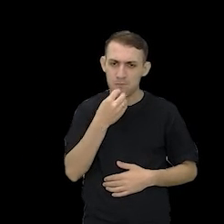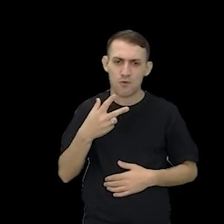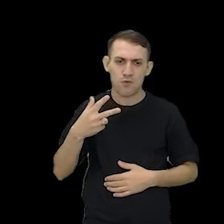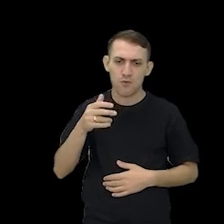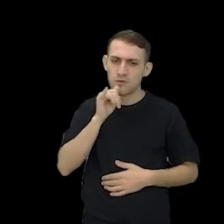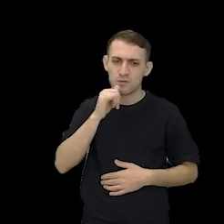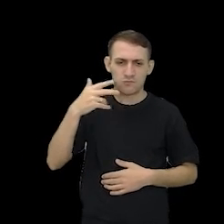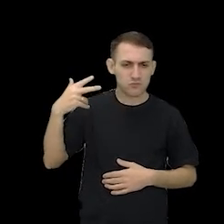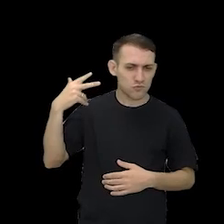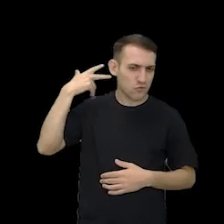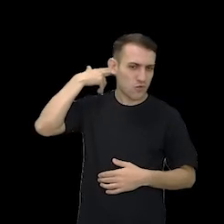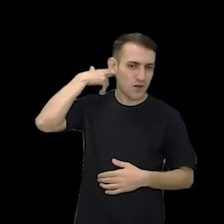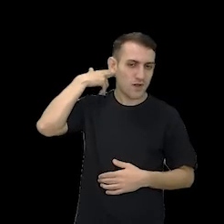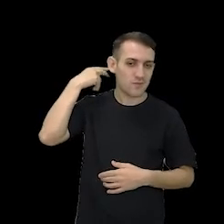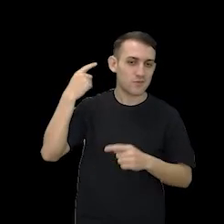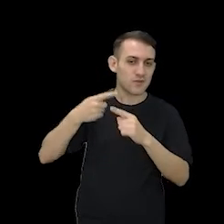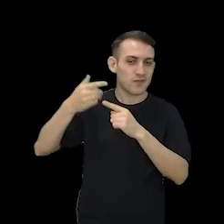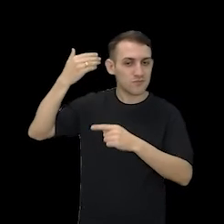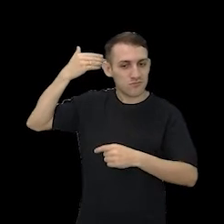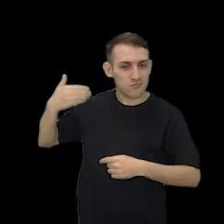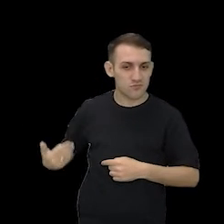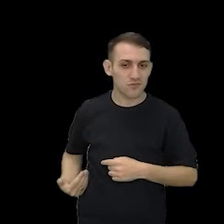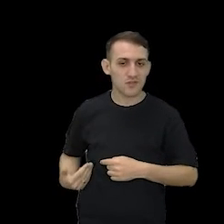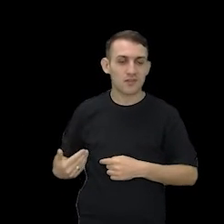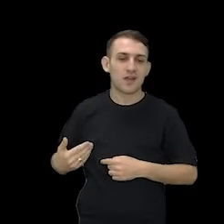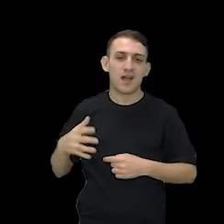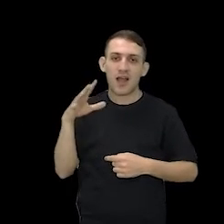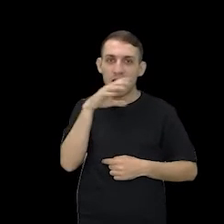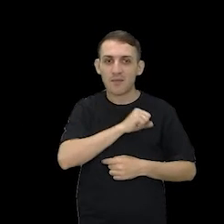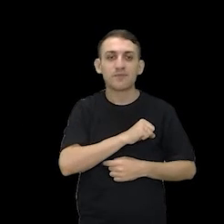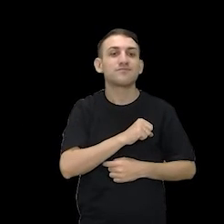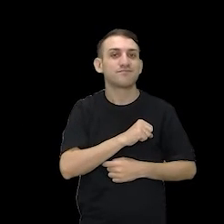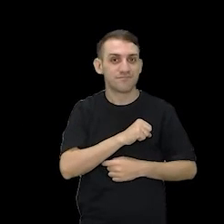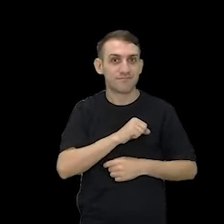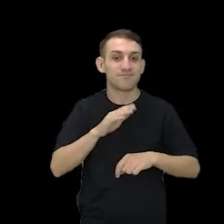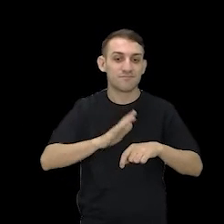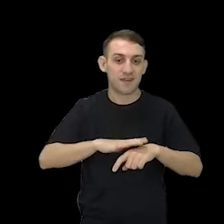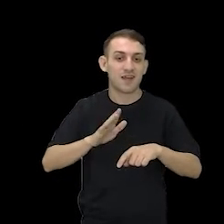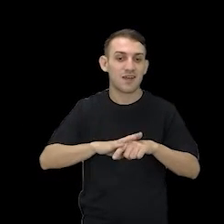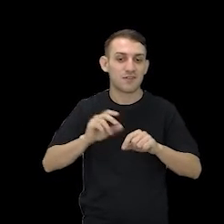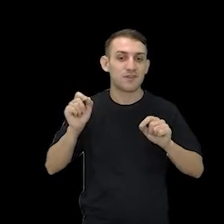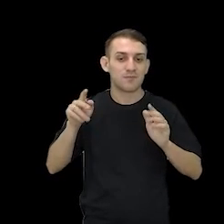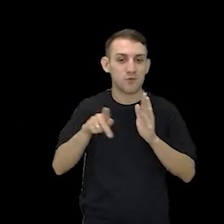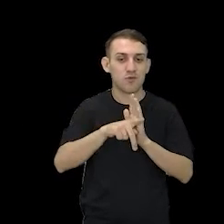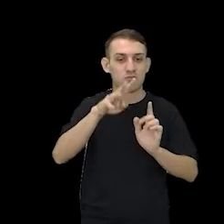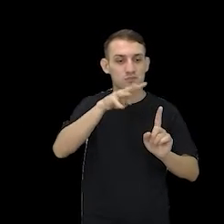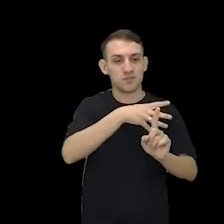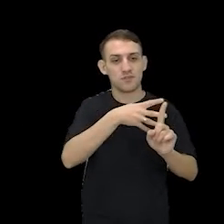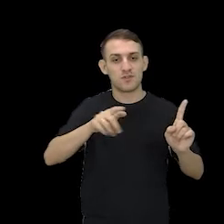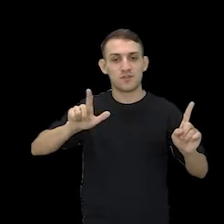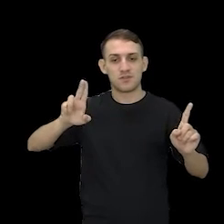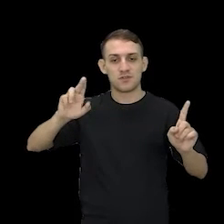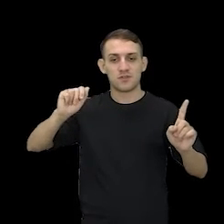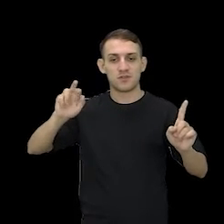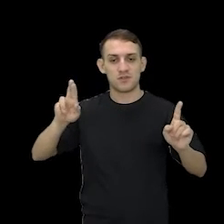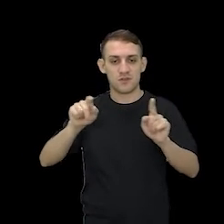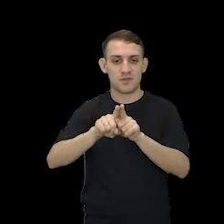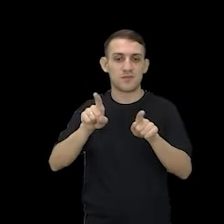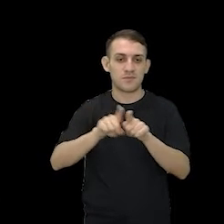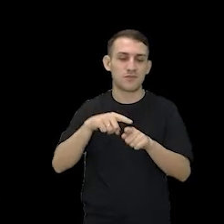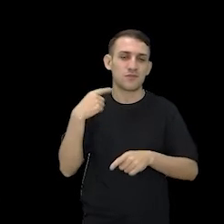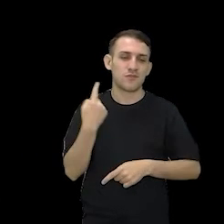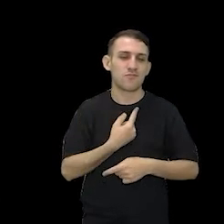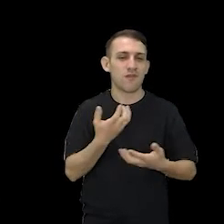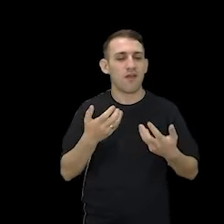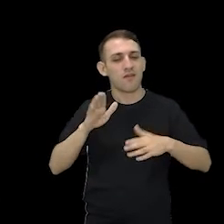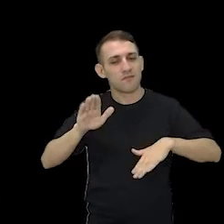professora Juliana. Porque cresce mais rápido o cabelo, né? É. É, faz parte do calendário lunar também, não é? É. A gente querer